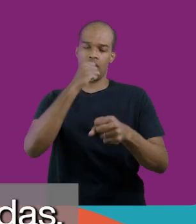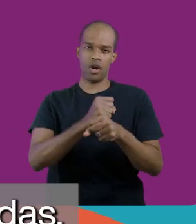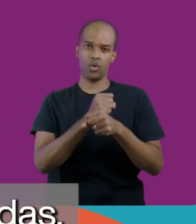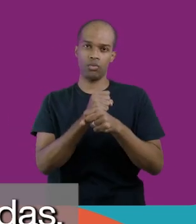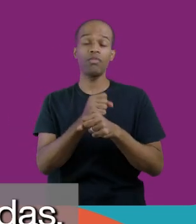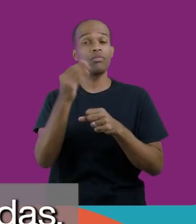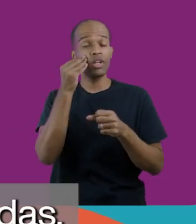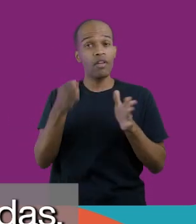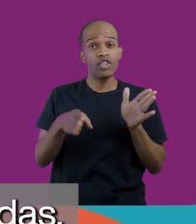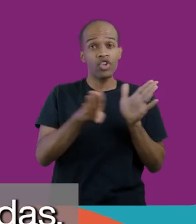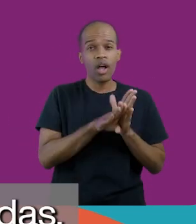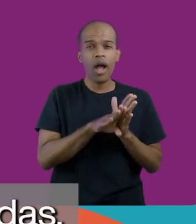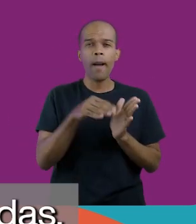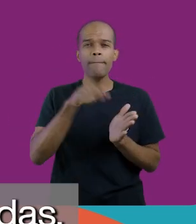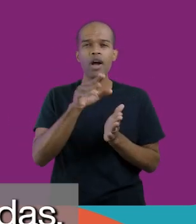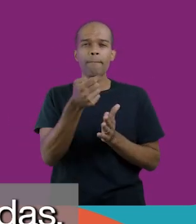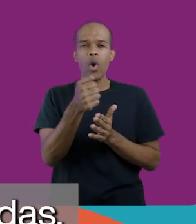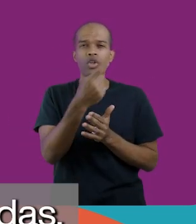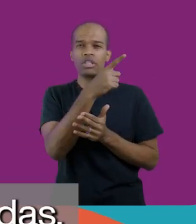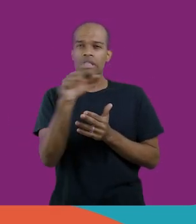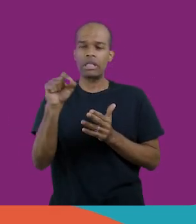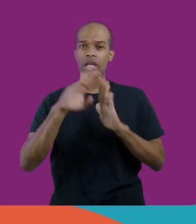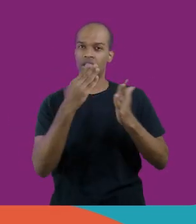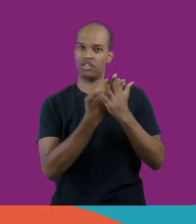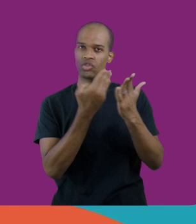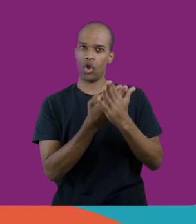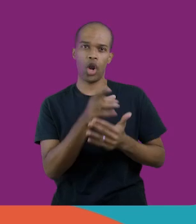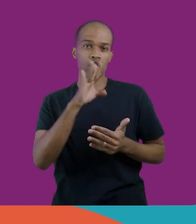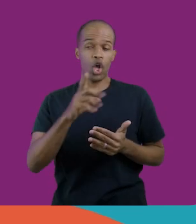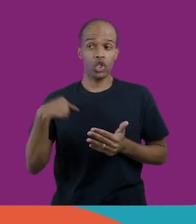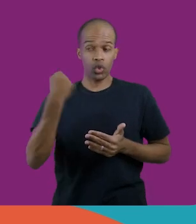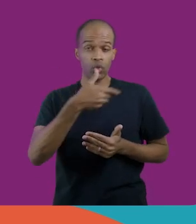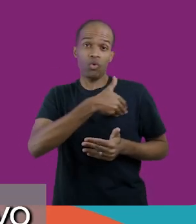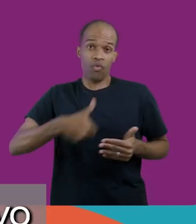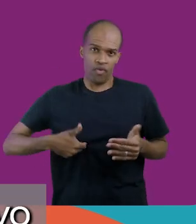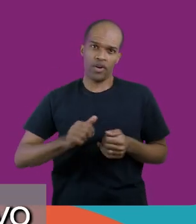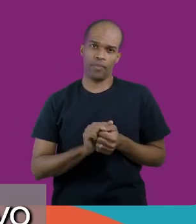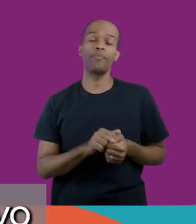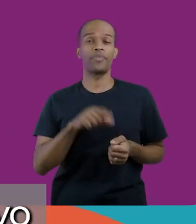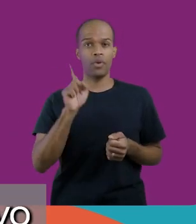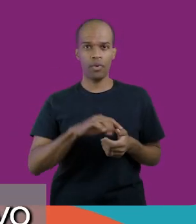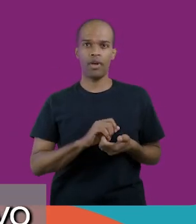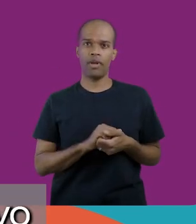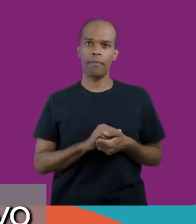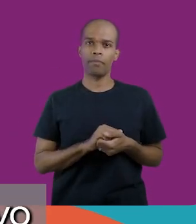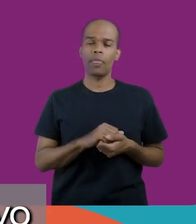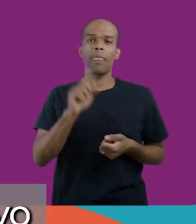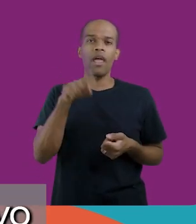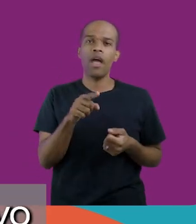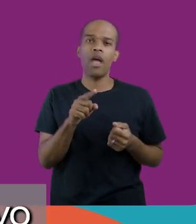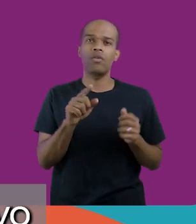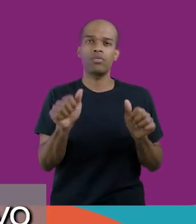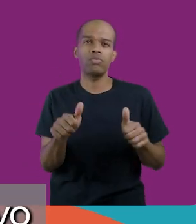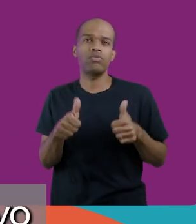chegando a pouco mais de 100 escolas criadas somente na nossa gestão, o daria um